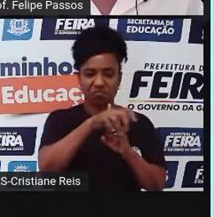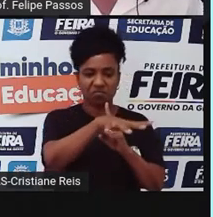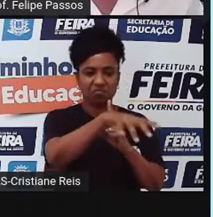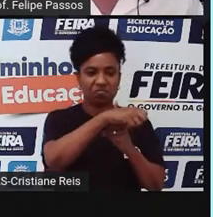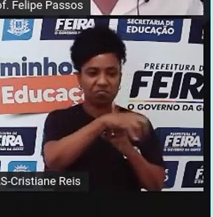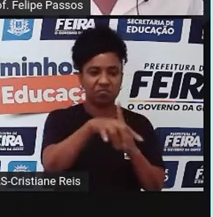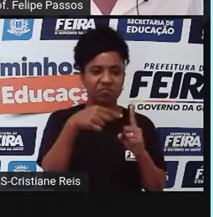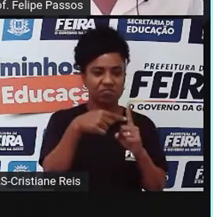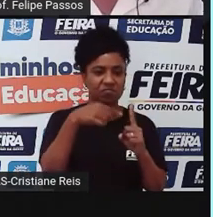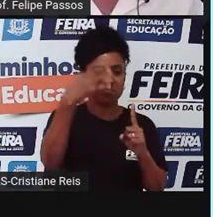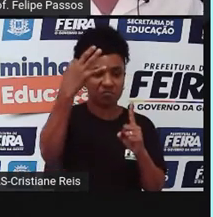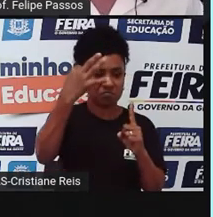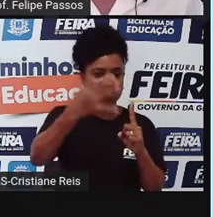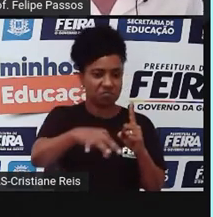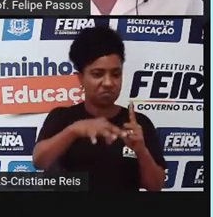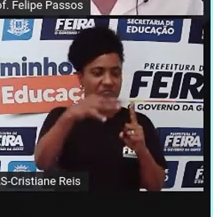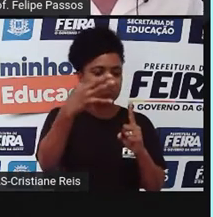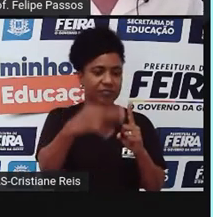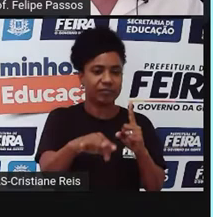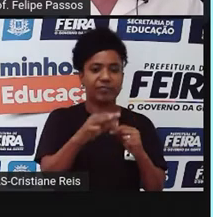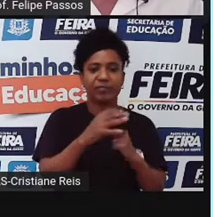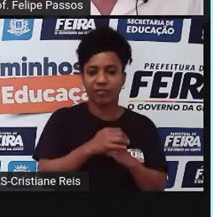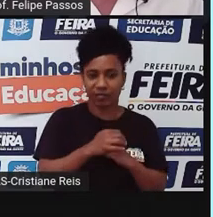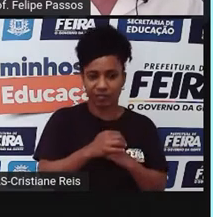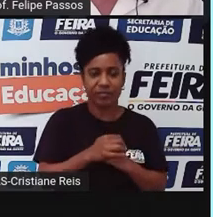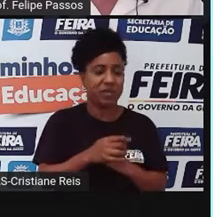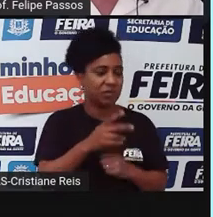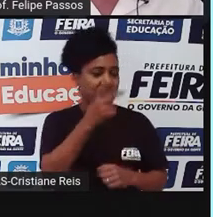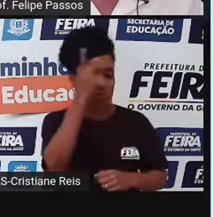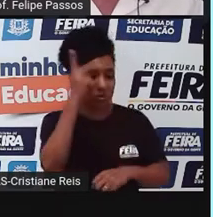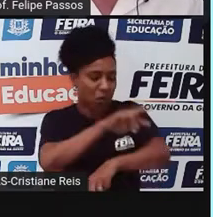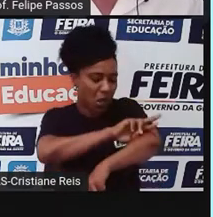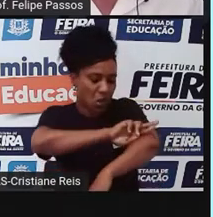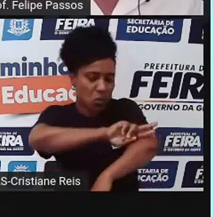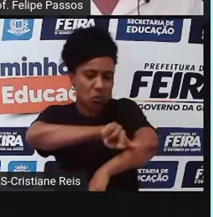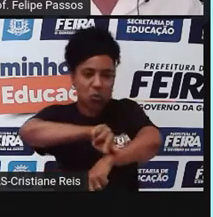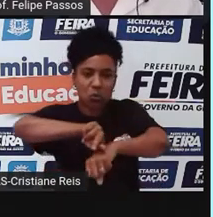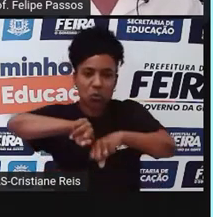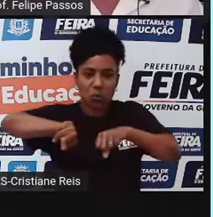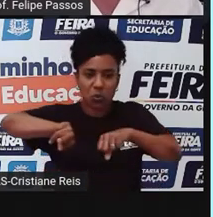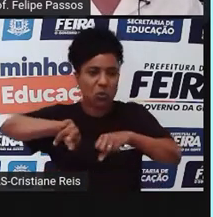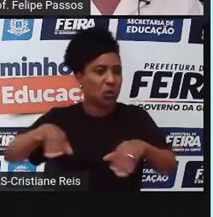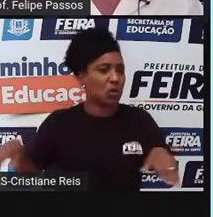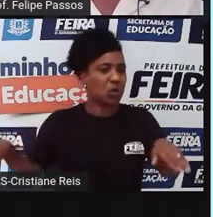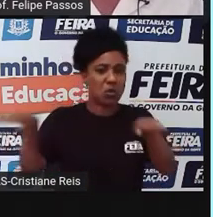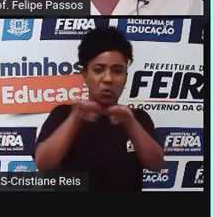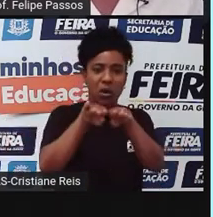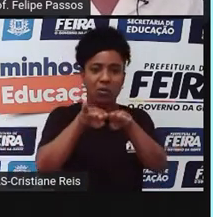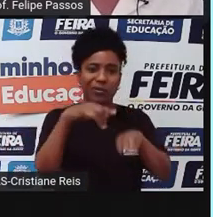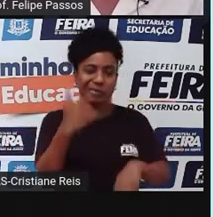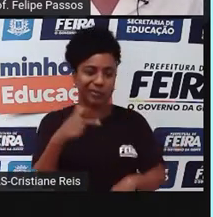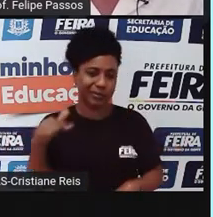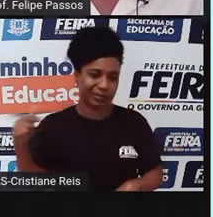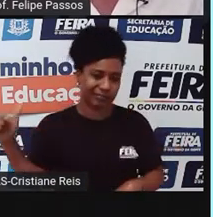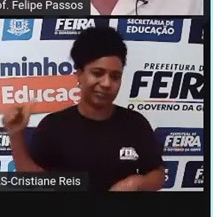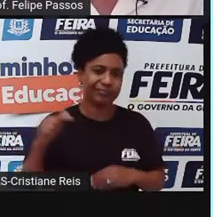pessoas que têm amor ao próximo, pessoas que têm um mínimo de racionalidade,